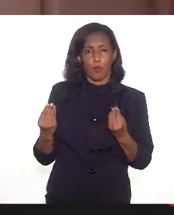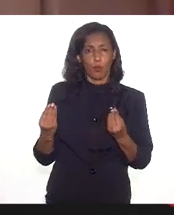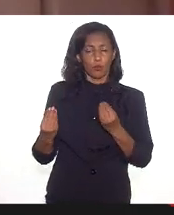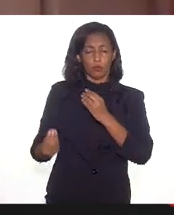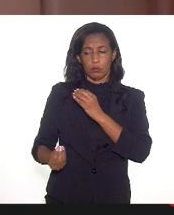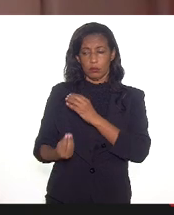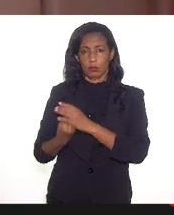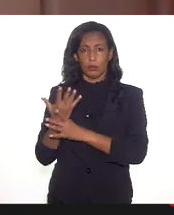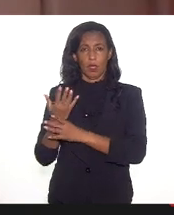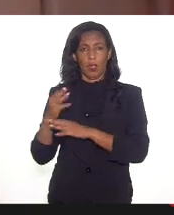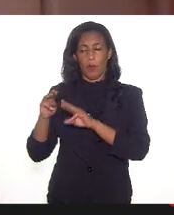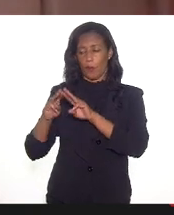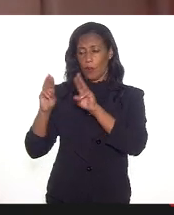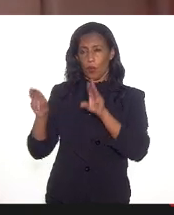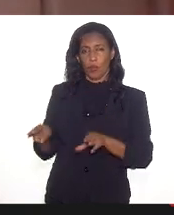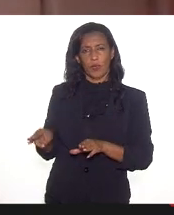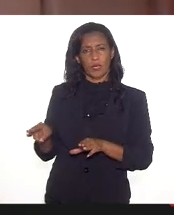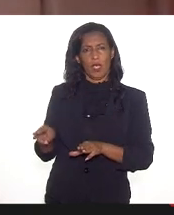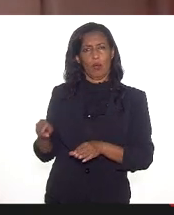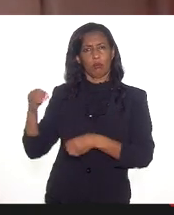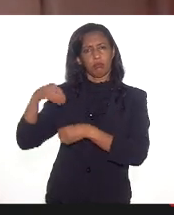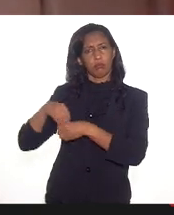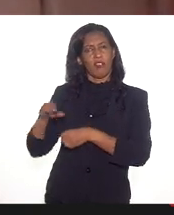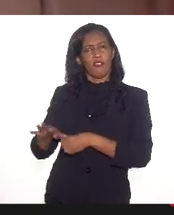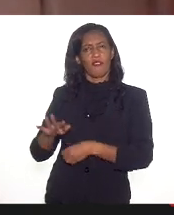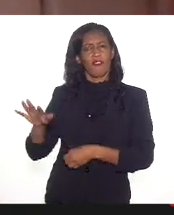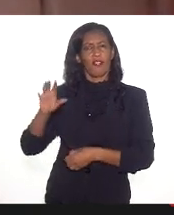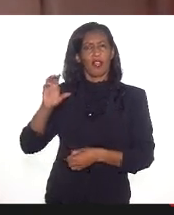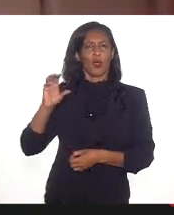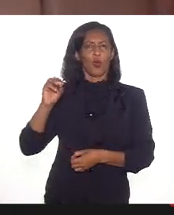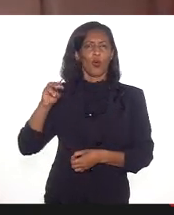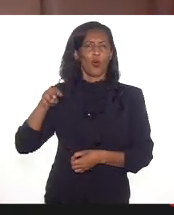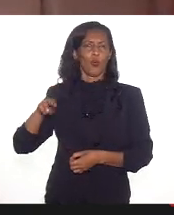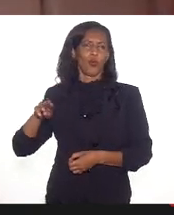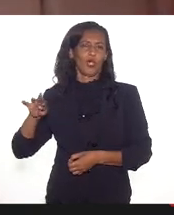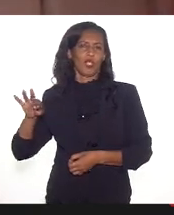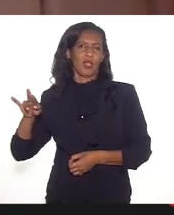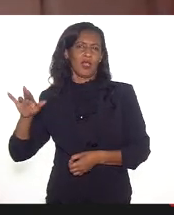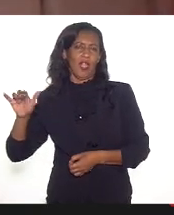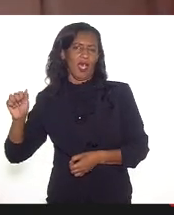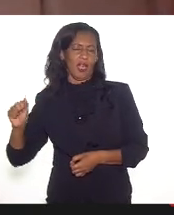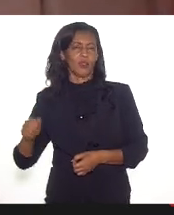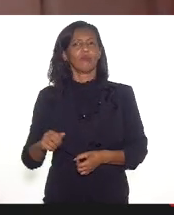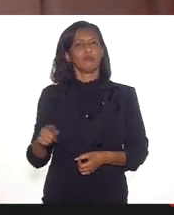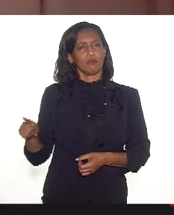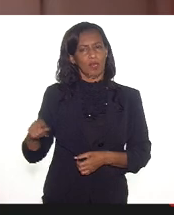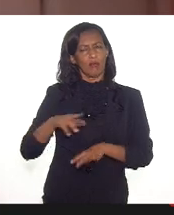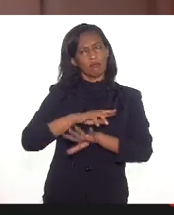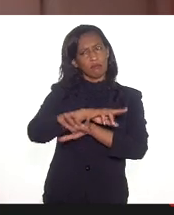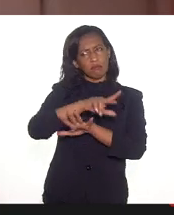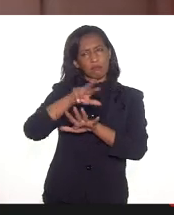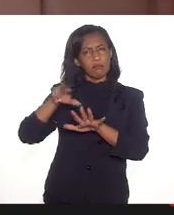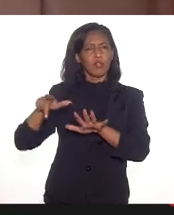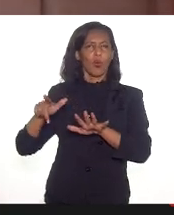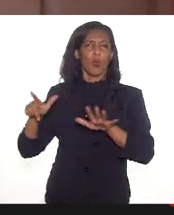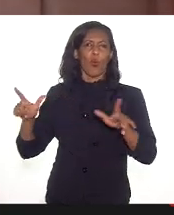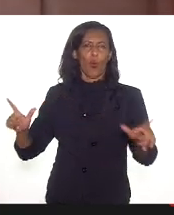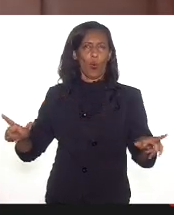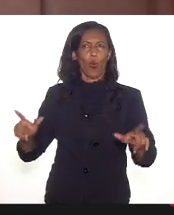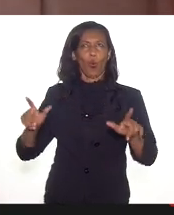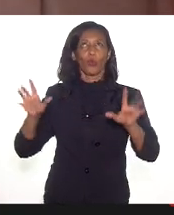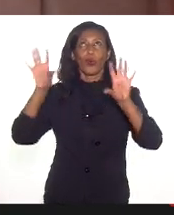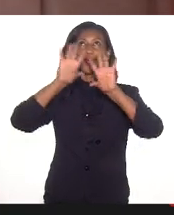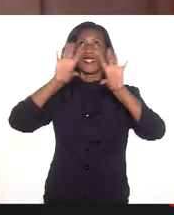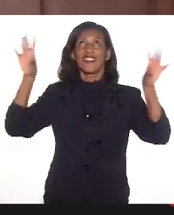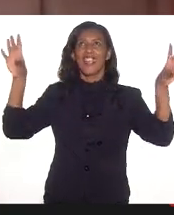criação de museus comunitários, inclusive, a despeito do MUF e tantos outros museus a céu